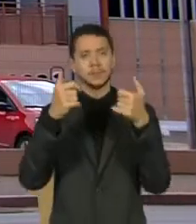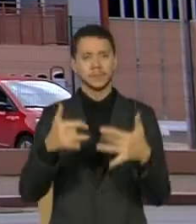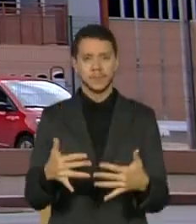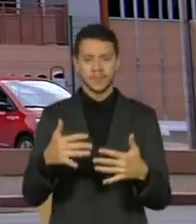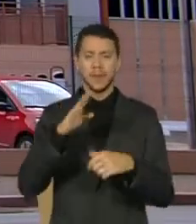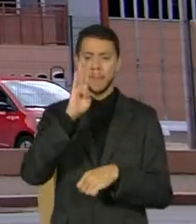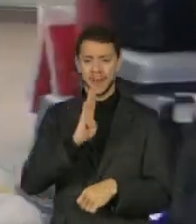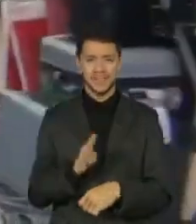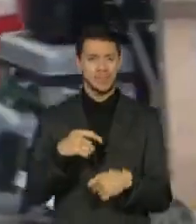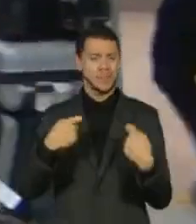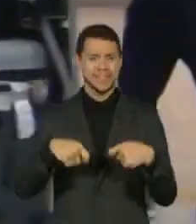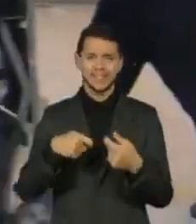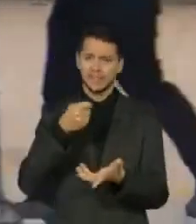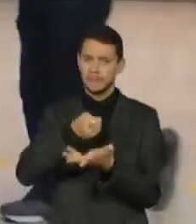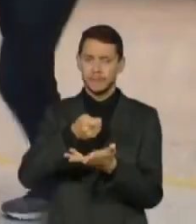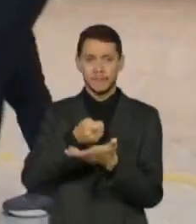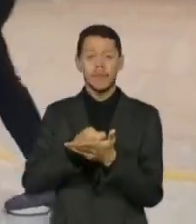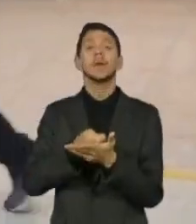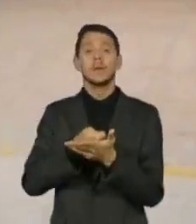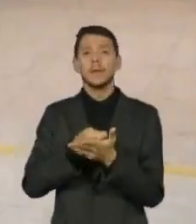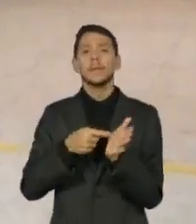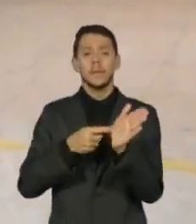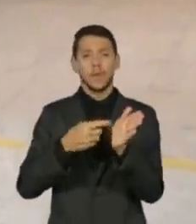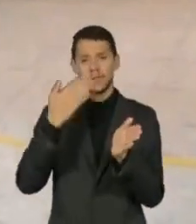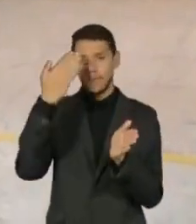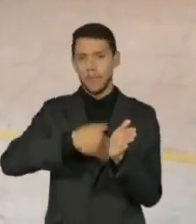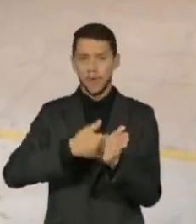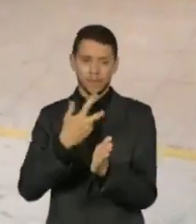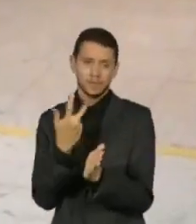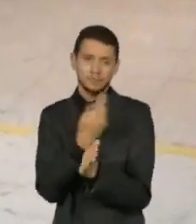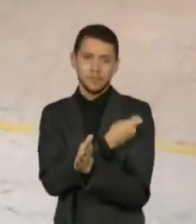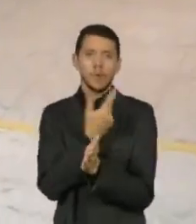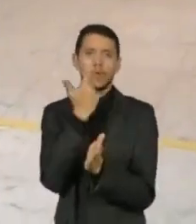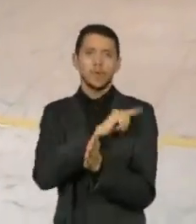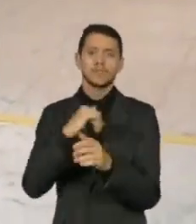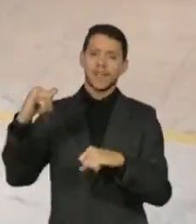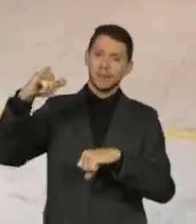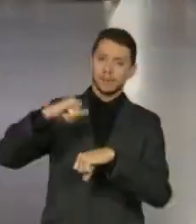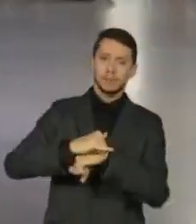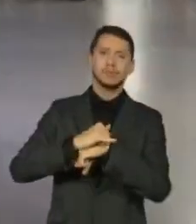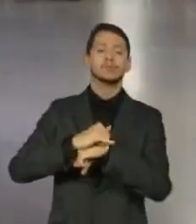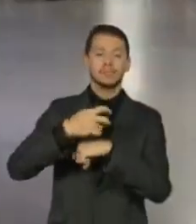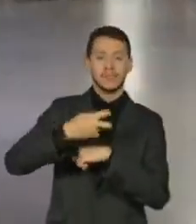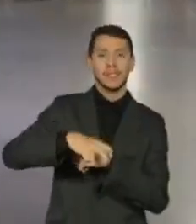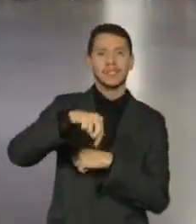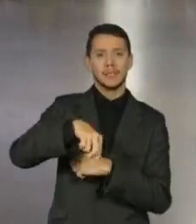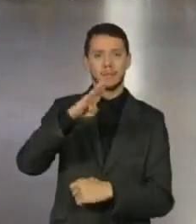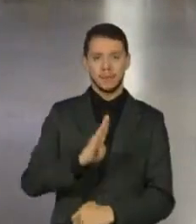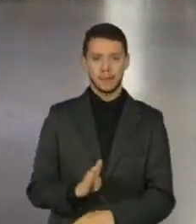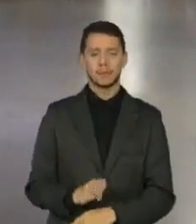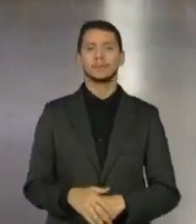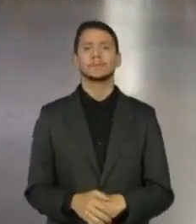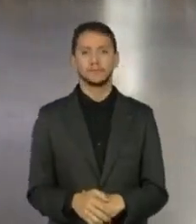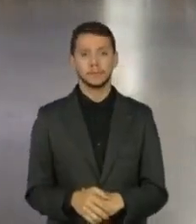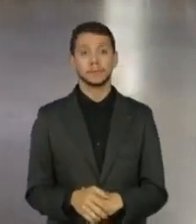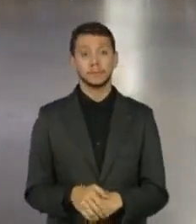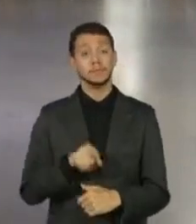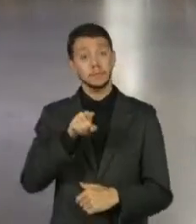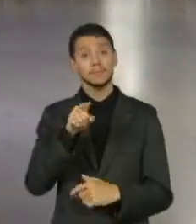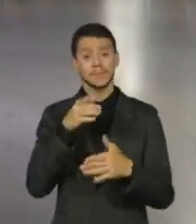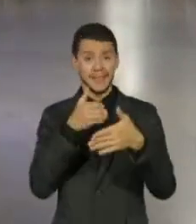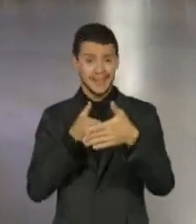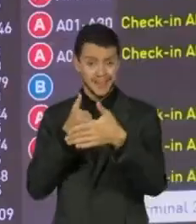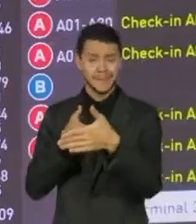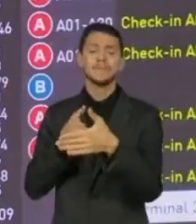exigir imediatamente o certificado de vacinação para a entrada de viajantes. As restrições podem aumentar